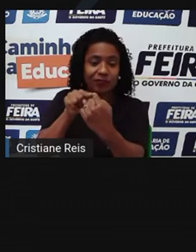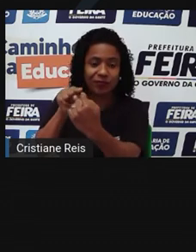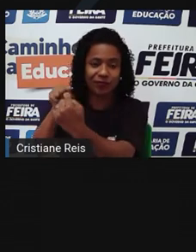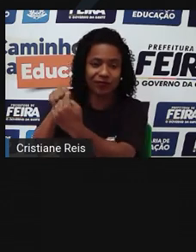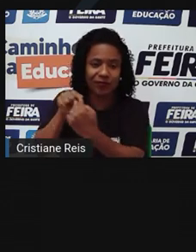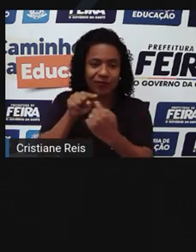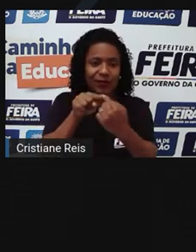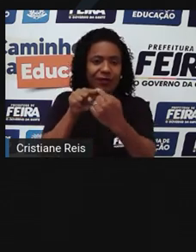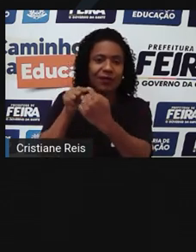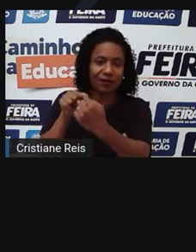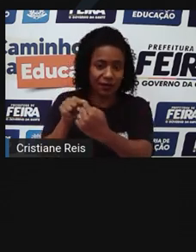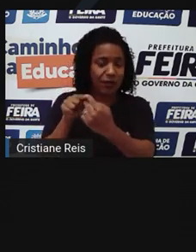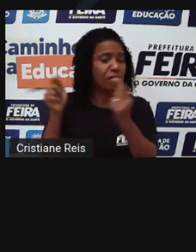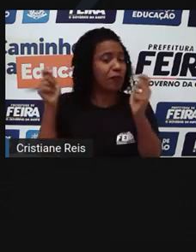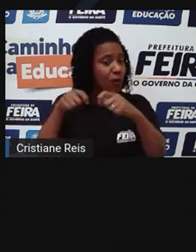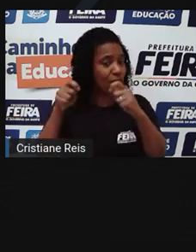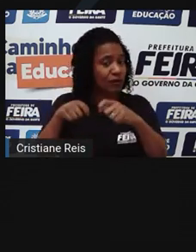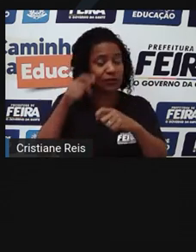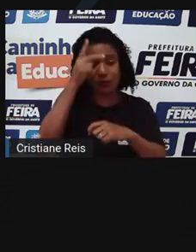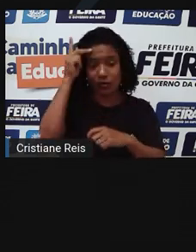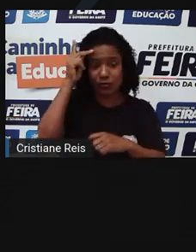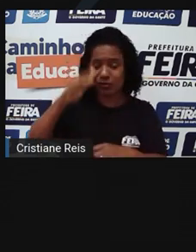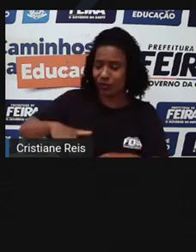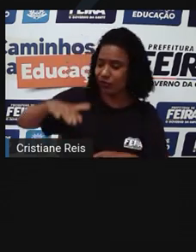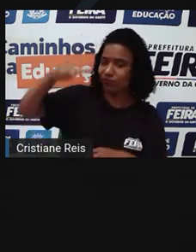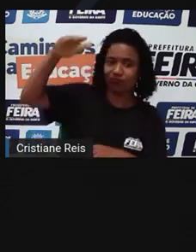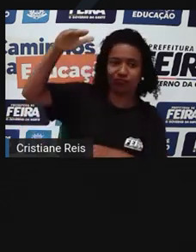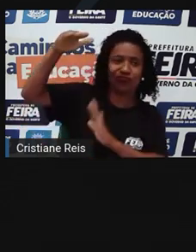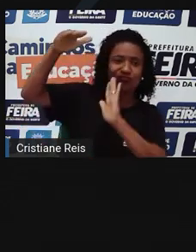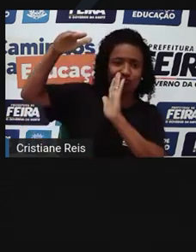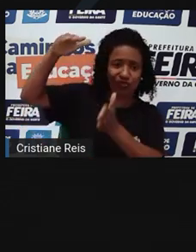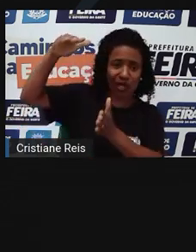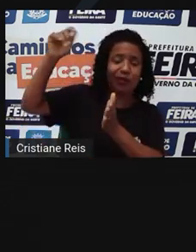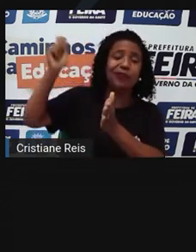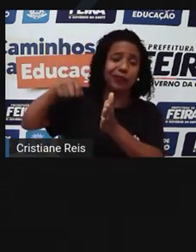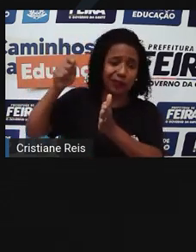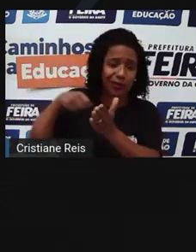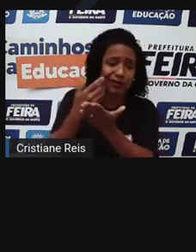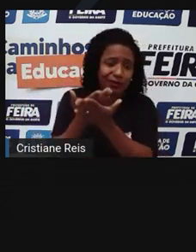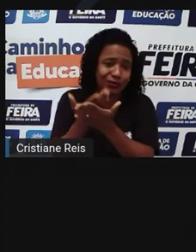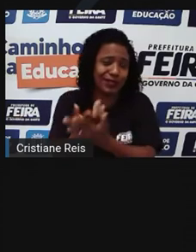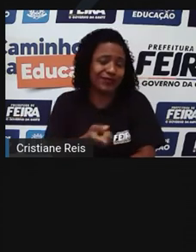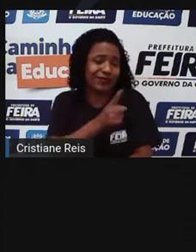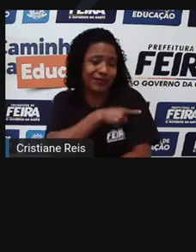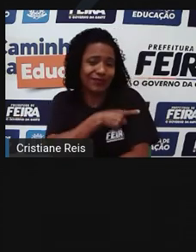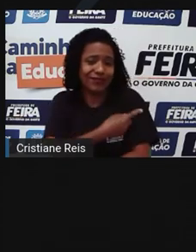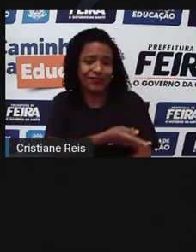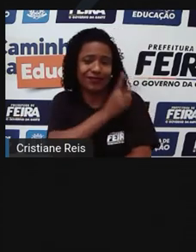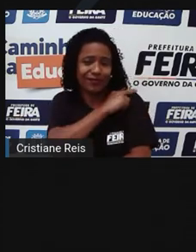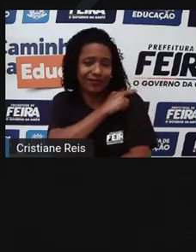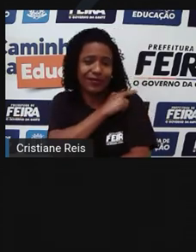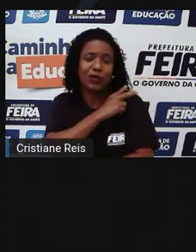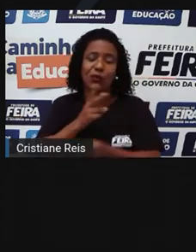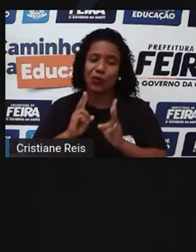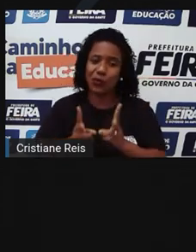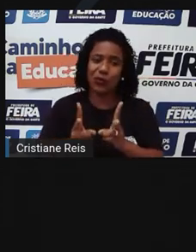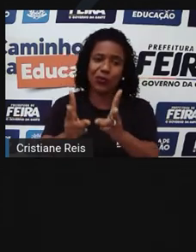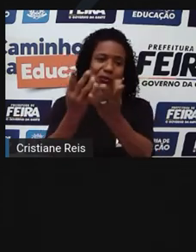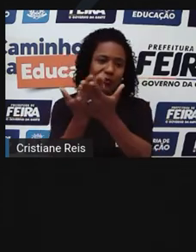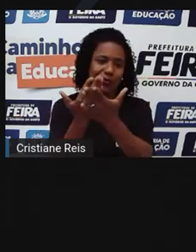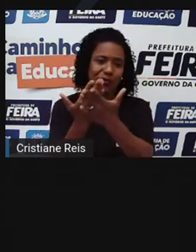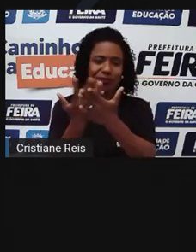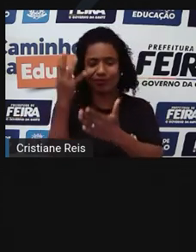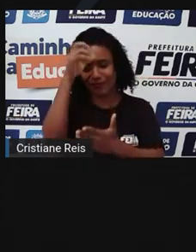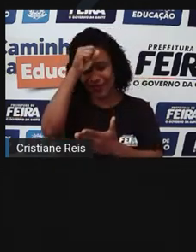tiveram, na idade própria, acesso ao ensino fundamental e médio ou continuidade de estudos nesses